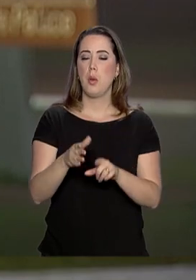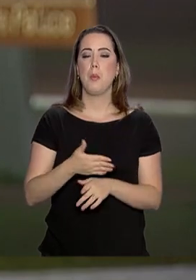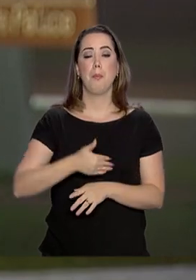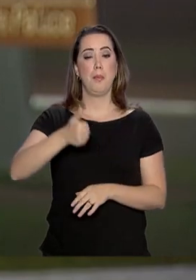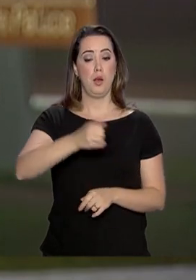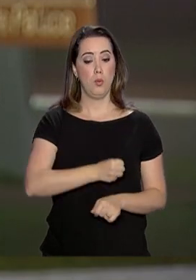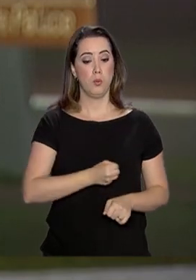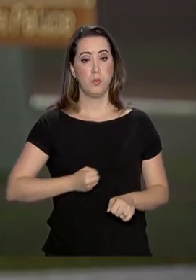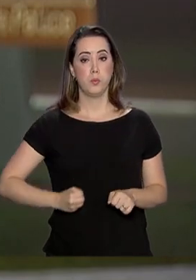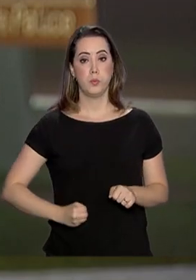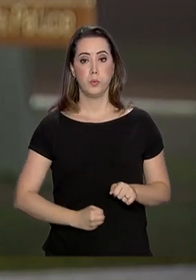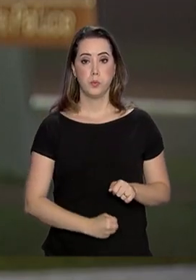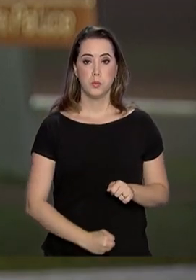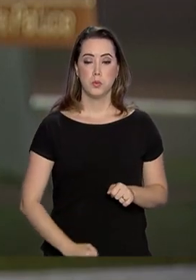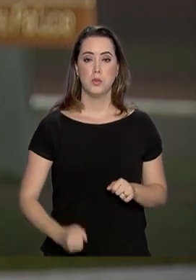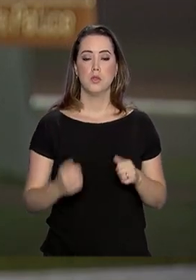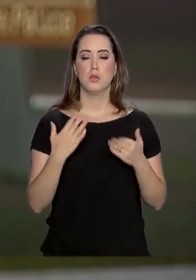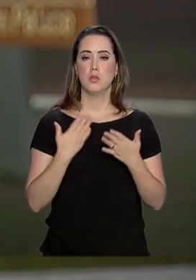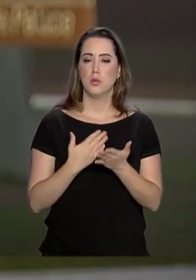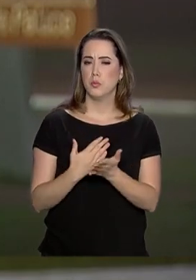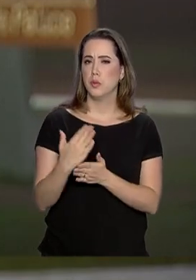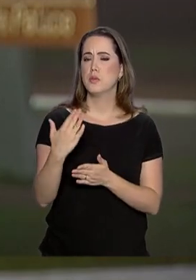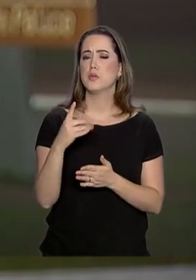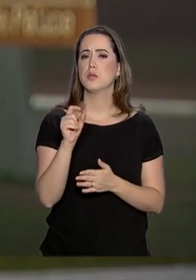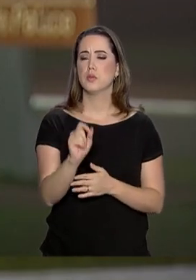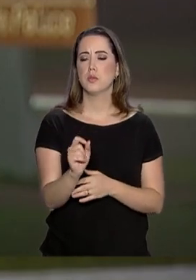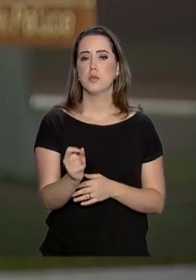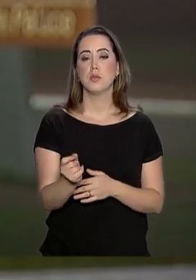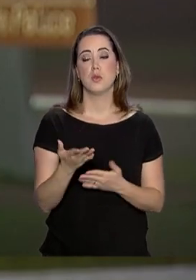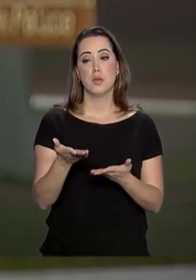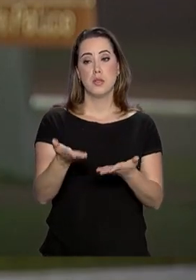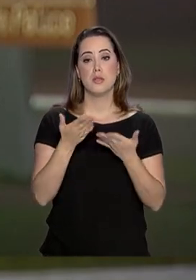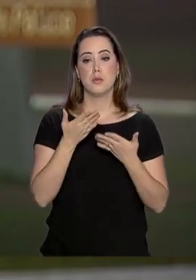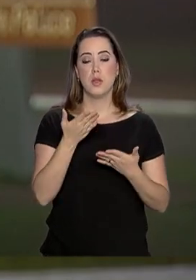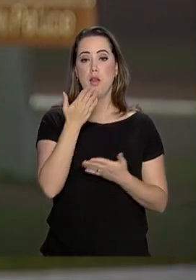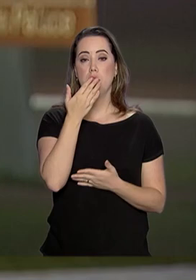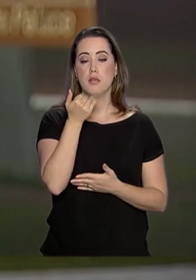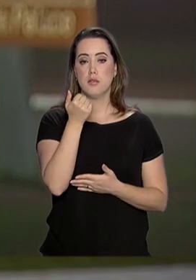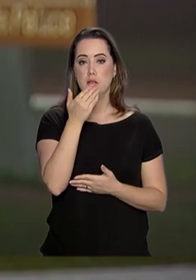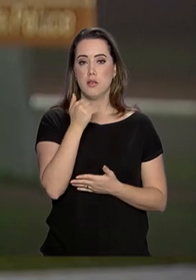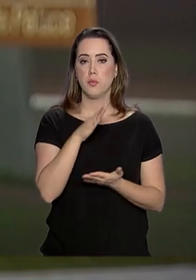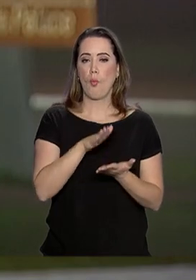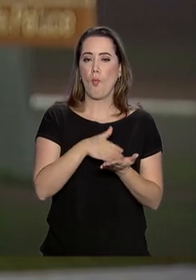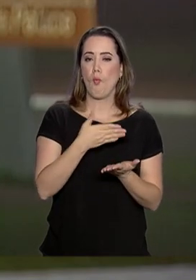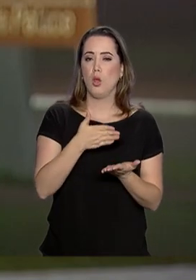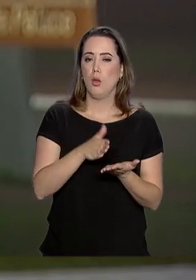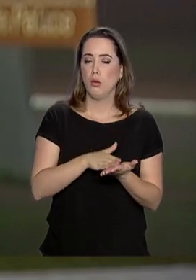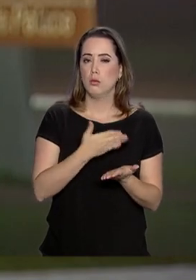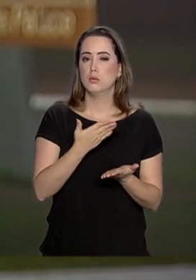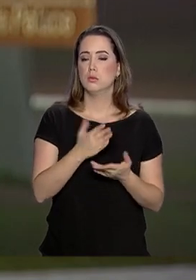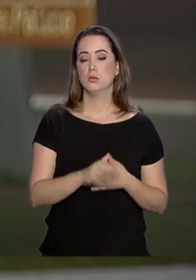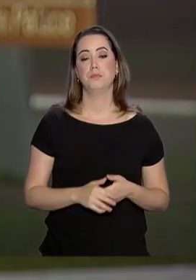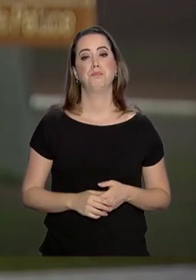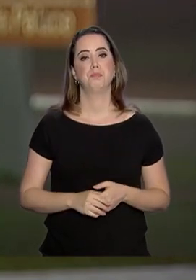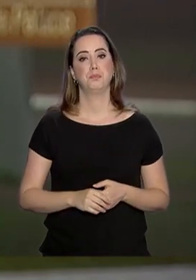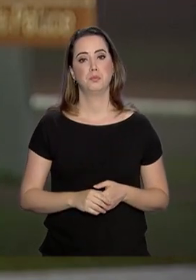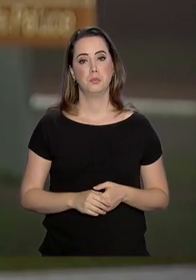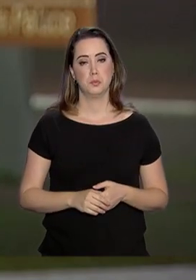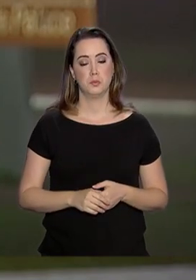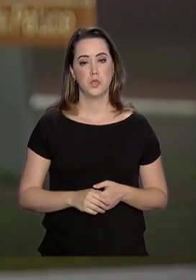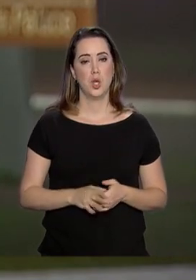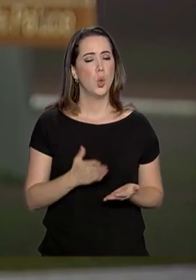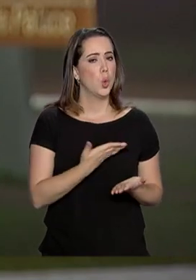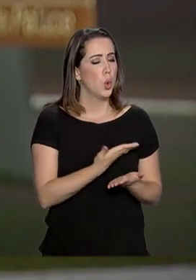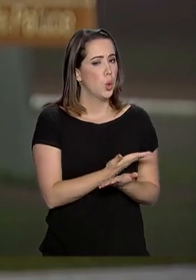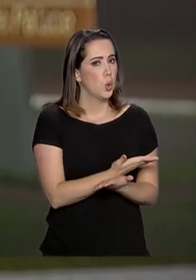intestinal do presidente. A partir daí, ele começou a receber alimentação pastosa. Bom, durante todo o período